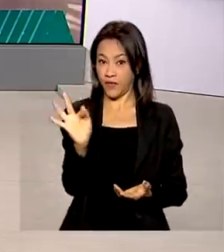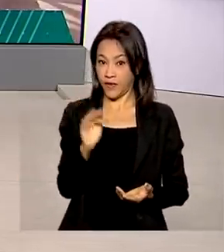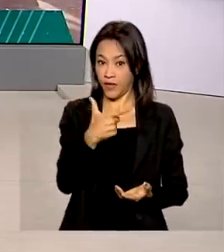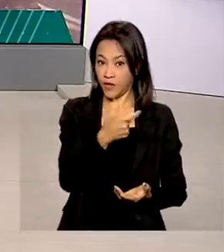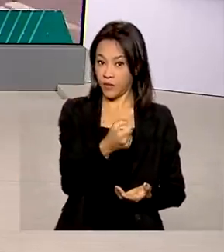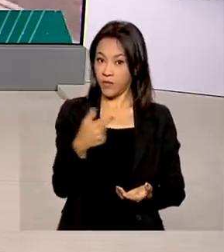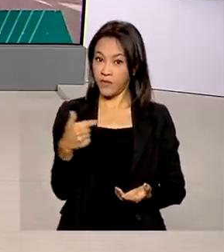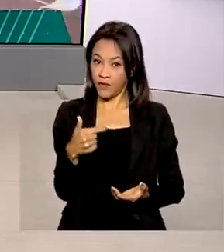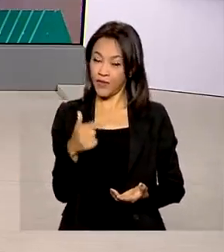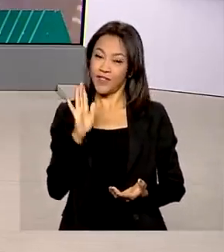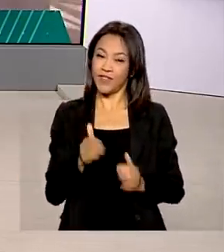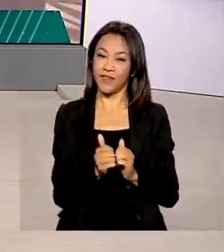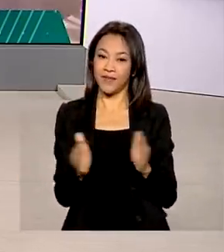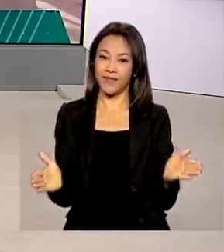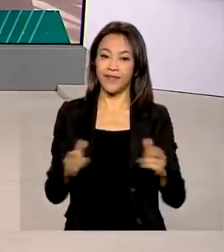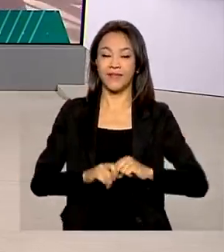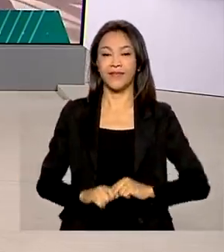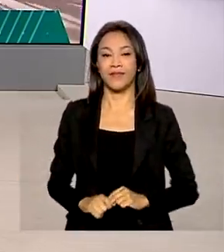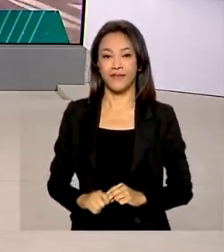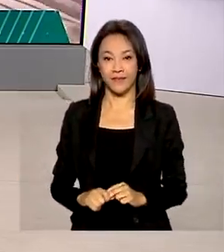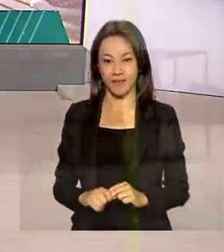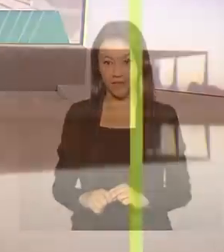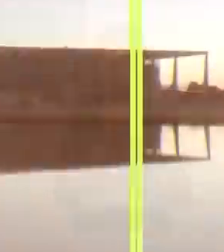2022, está começando.